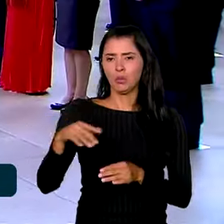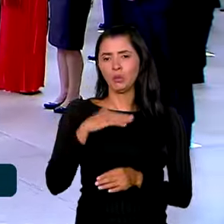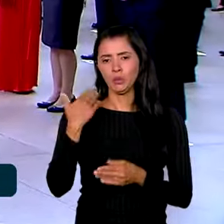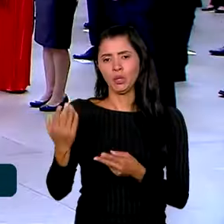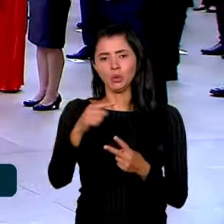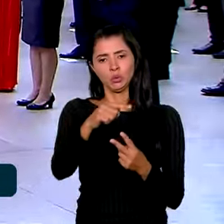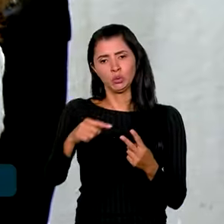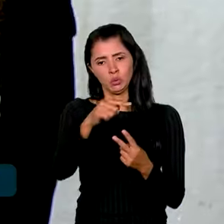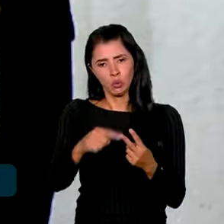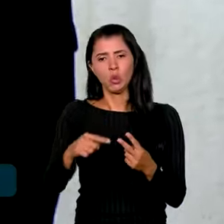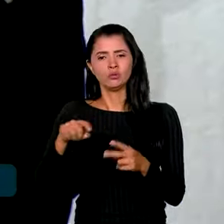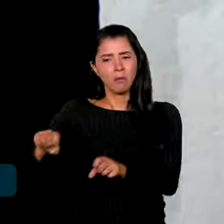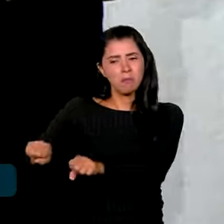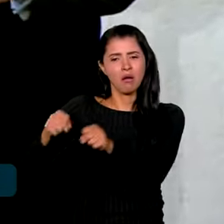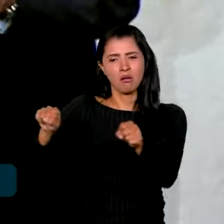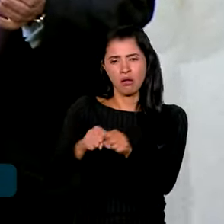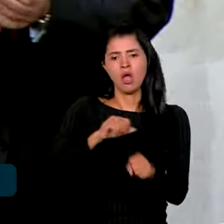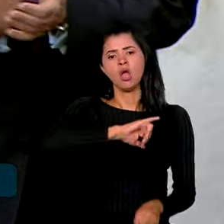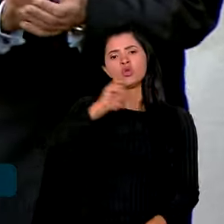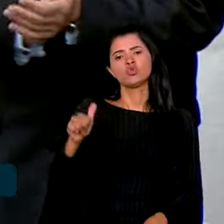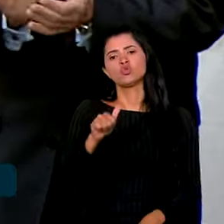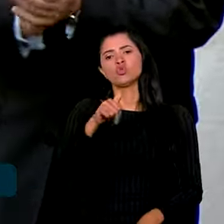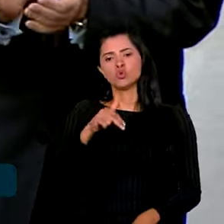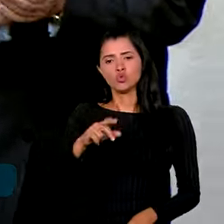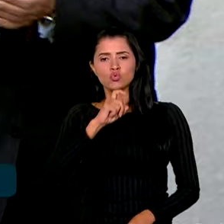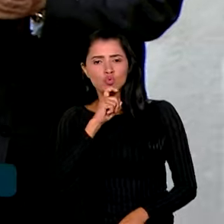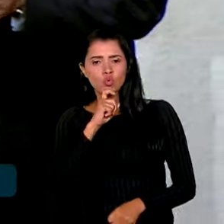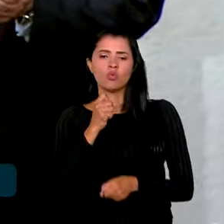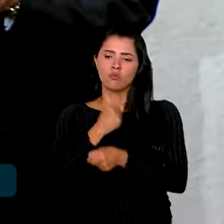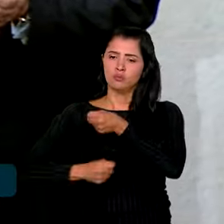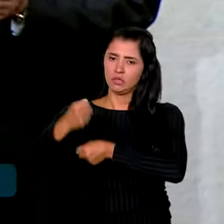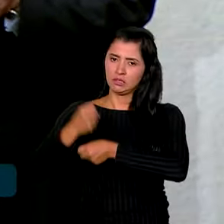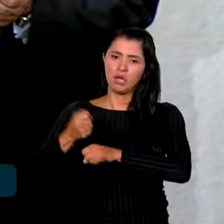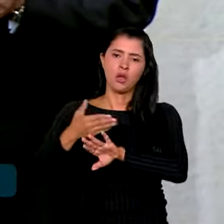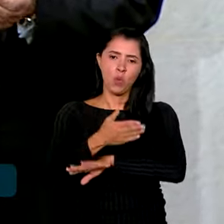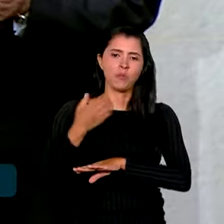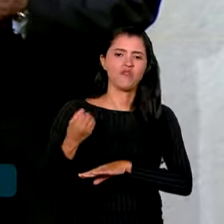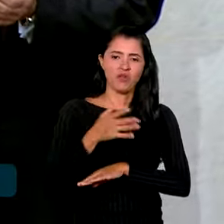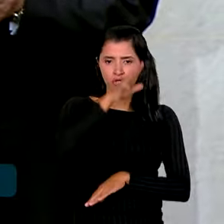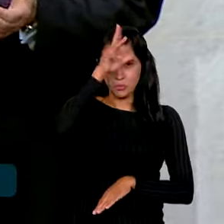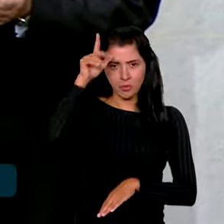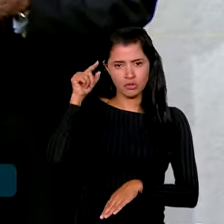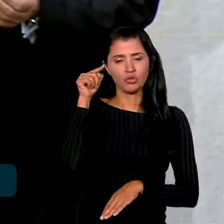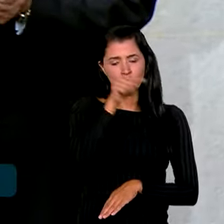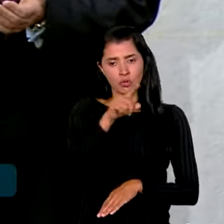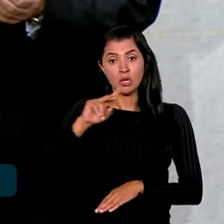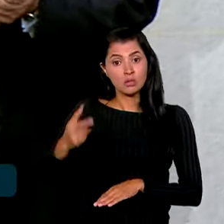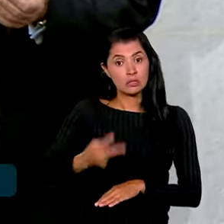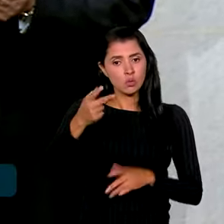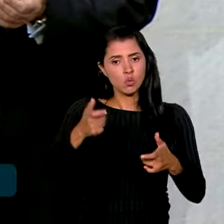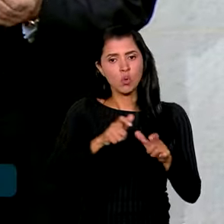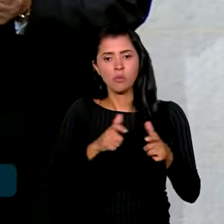Bruno e Dom foram assassinados em junho do ano passado, durante uma viagem ao Vale do Javari, no Amazonas, o segundo maior